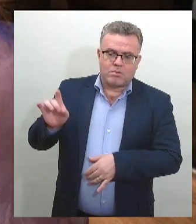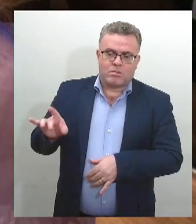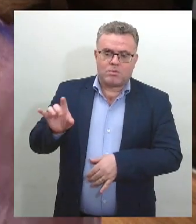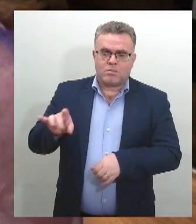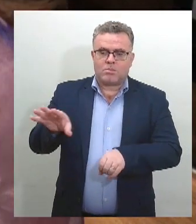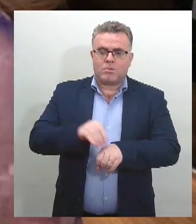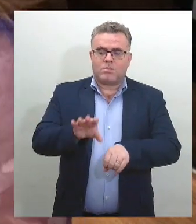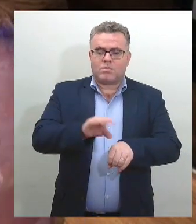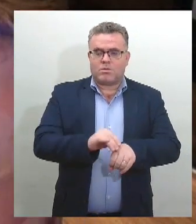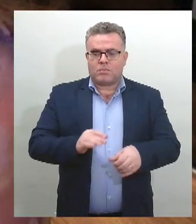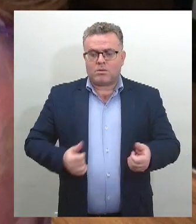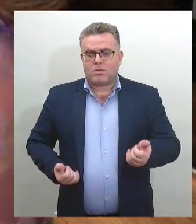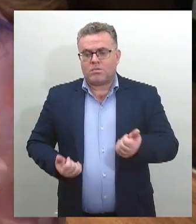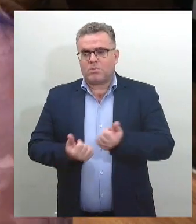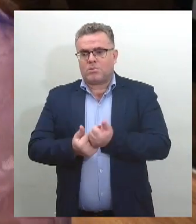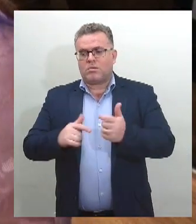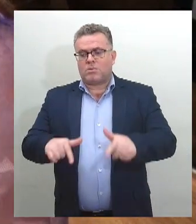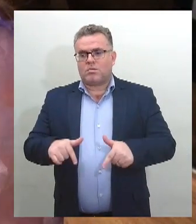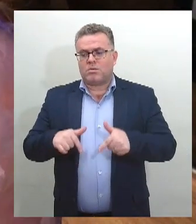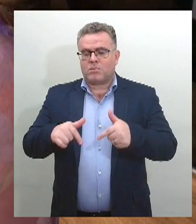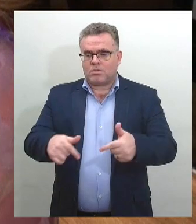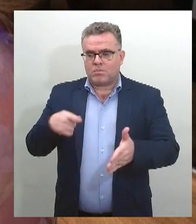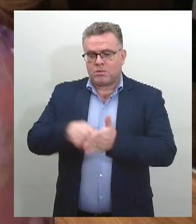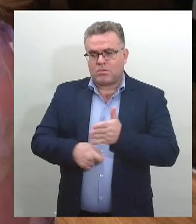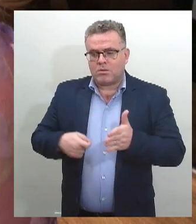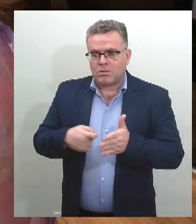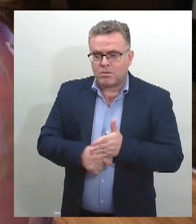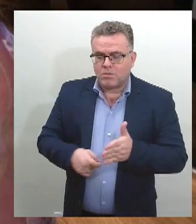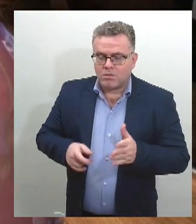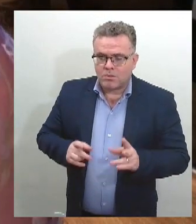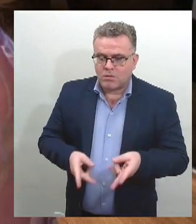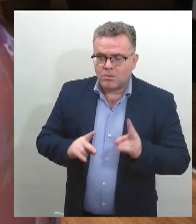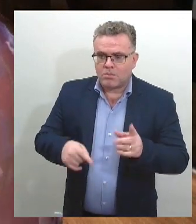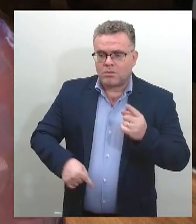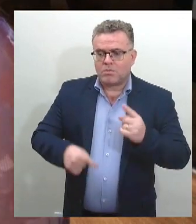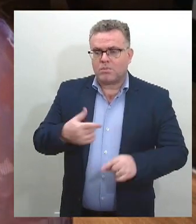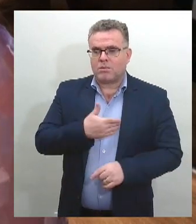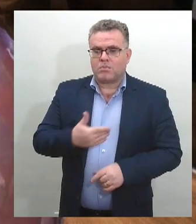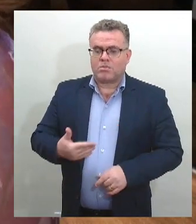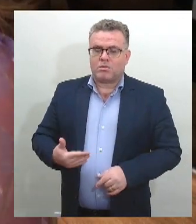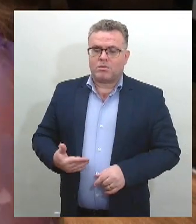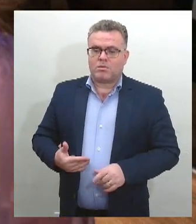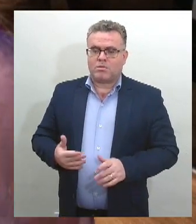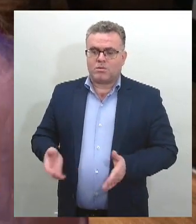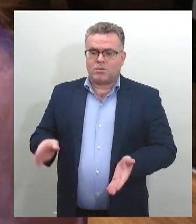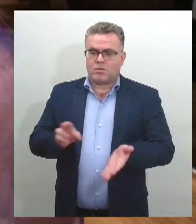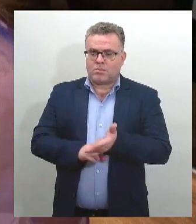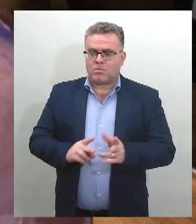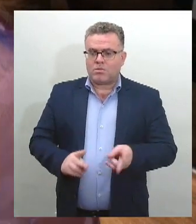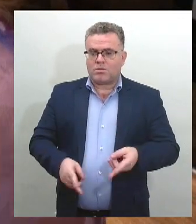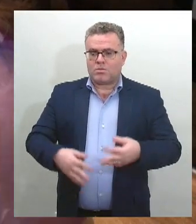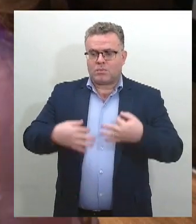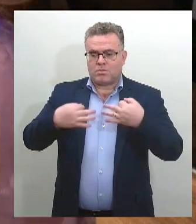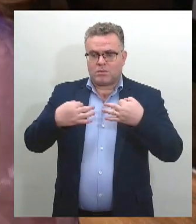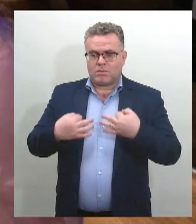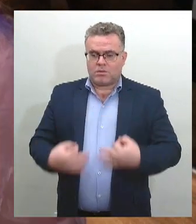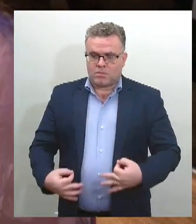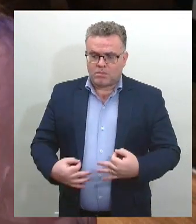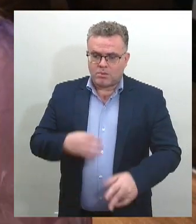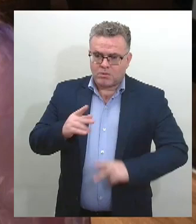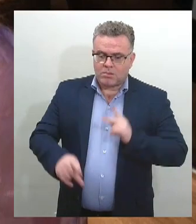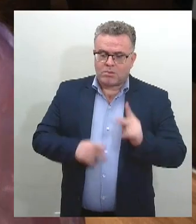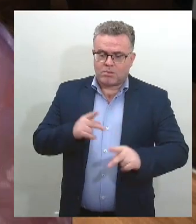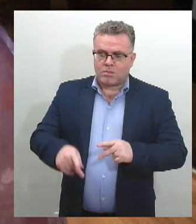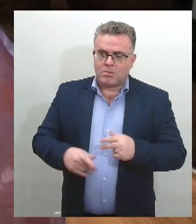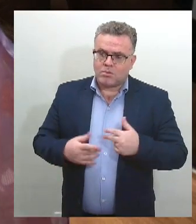de resistência e de luta de políticas públicas para garantir a dignidade de toda a população, principalmente a